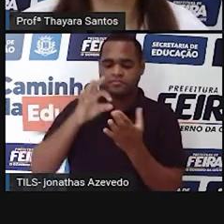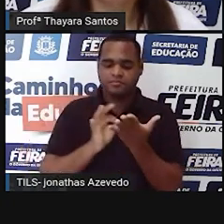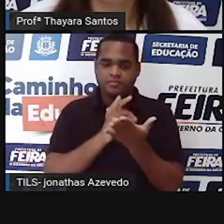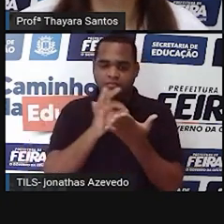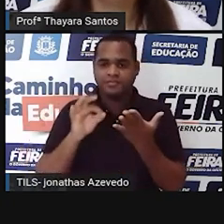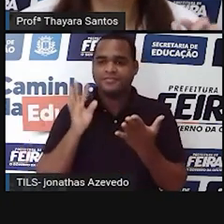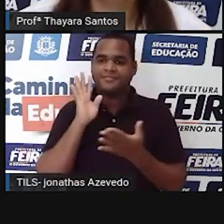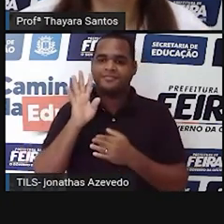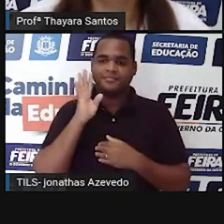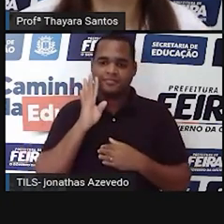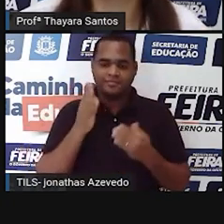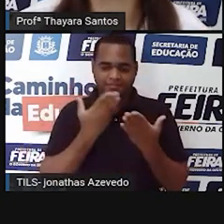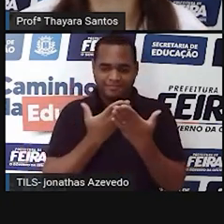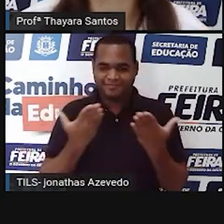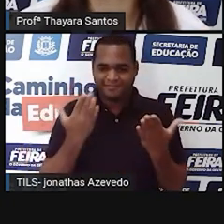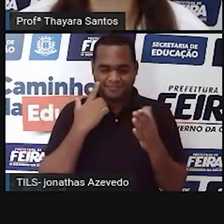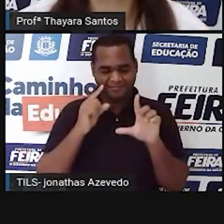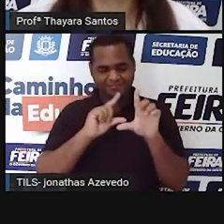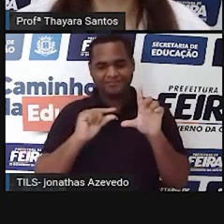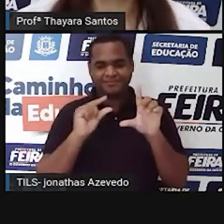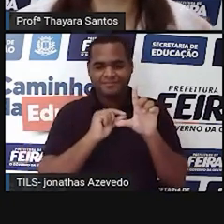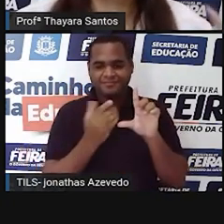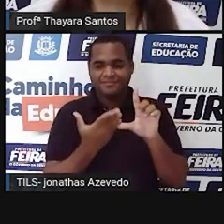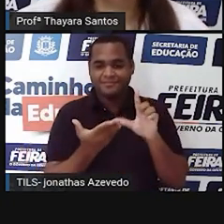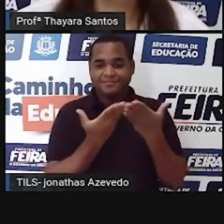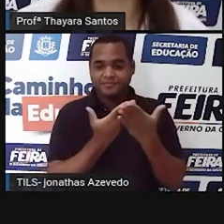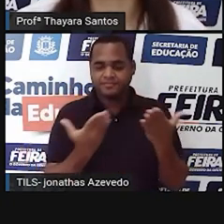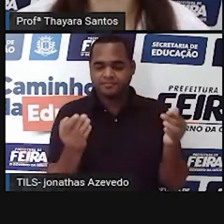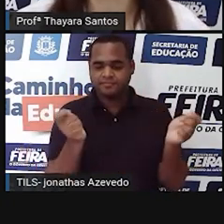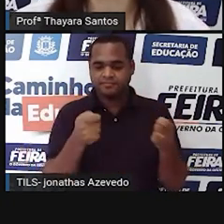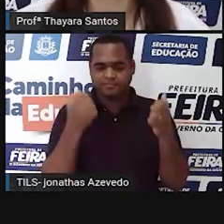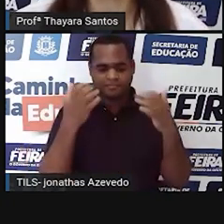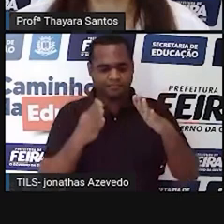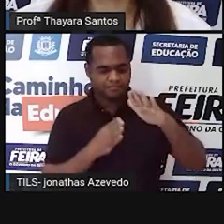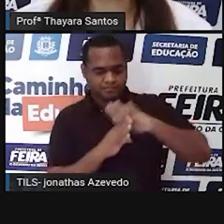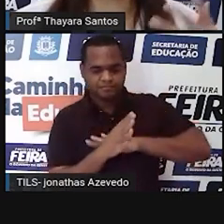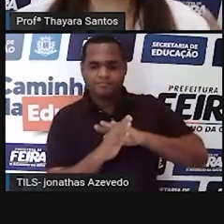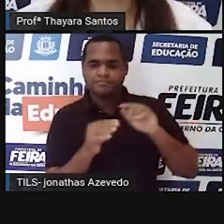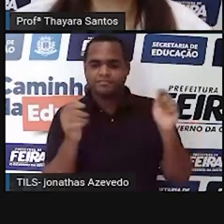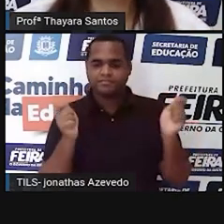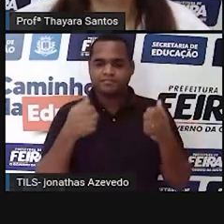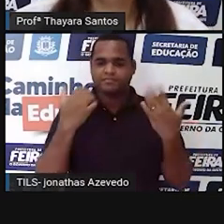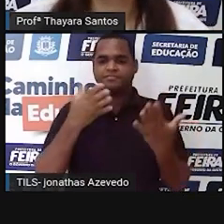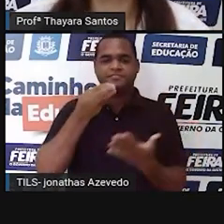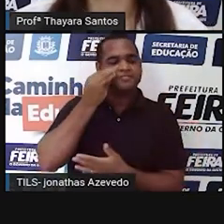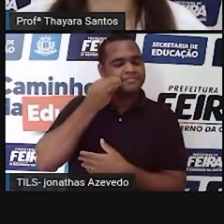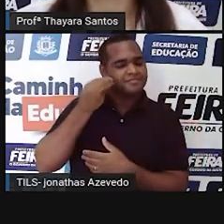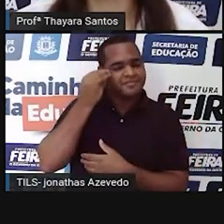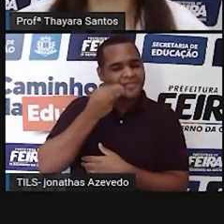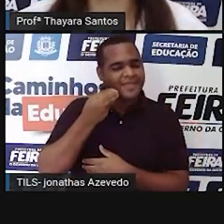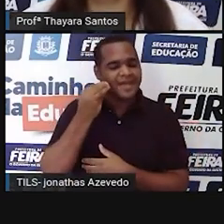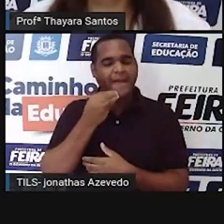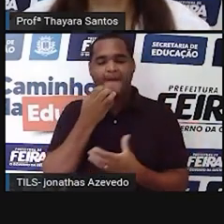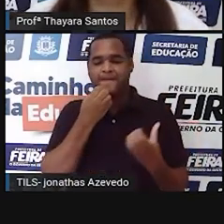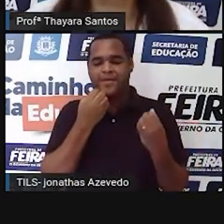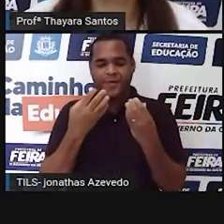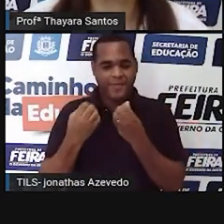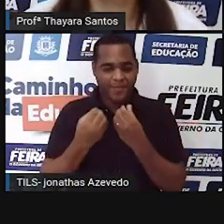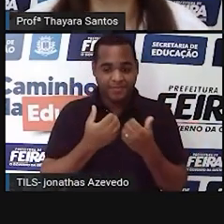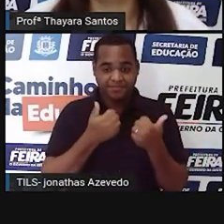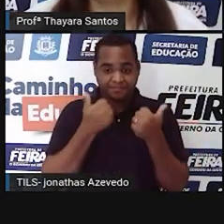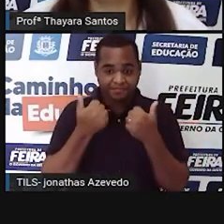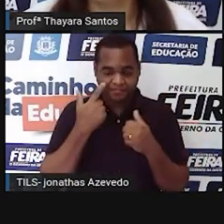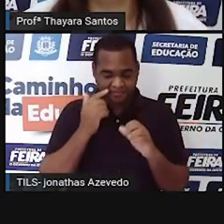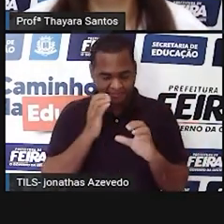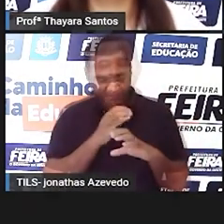Então, é bem legal. Vou deixar esse link também para vocês que puderem acessar para experimentarem essa sensação aí. Então, é assim que a gente